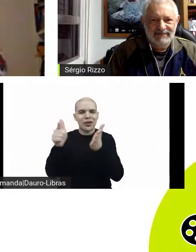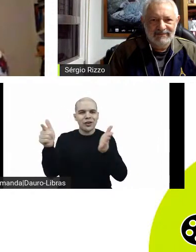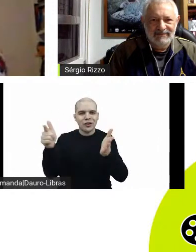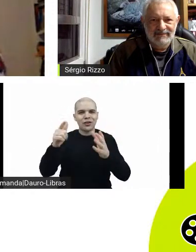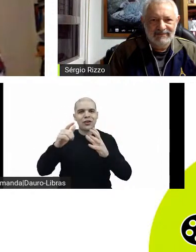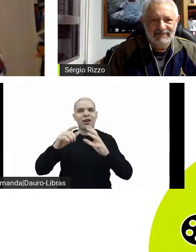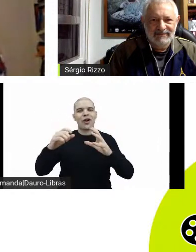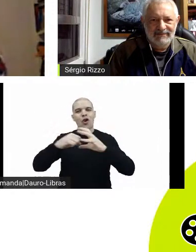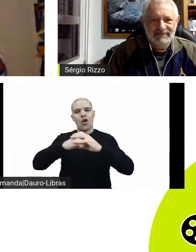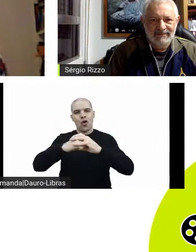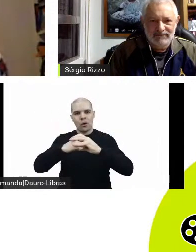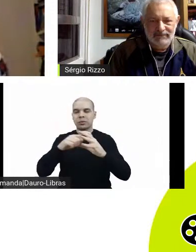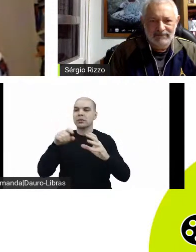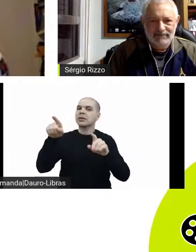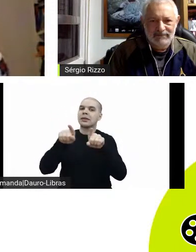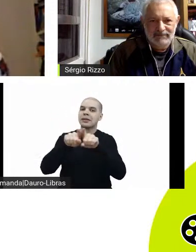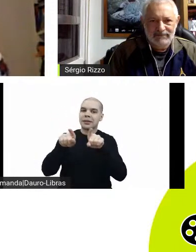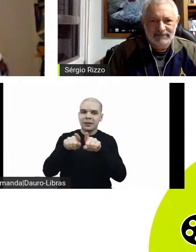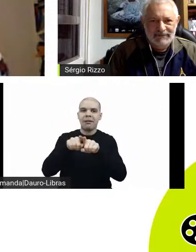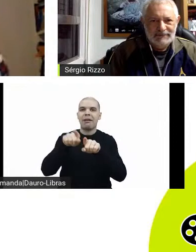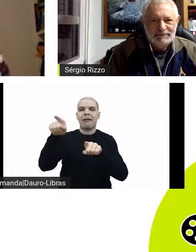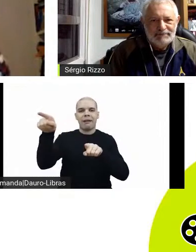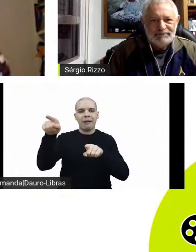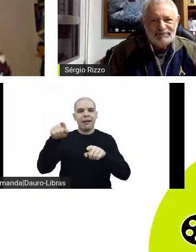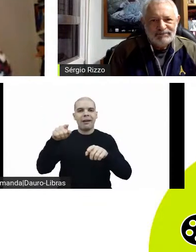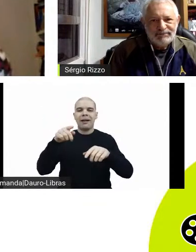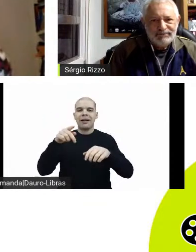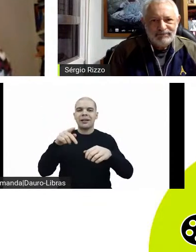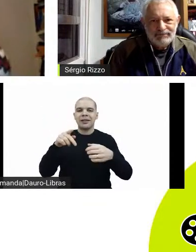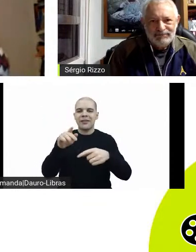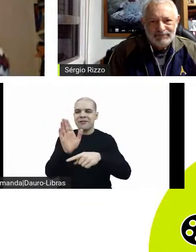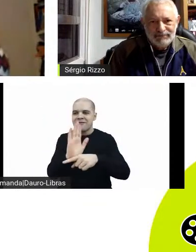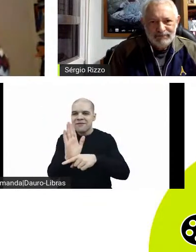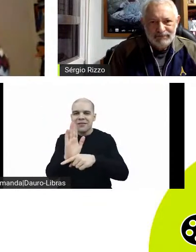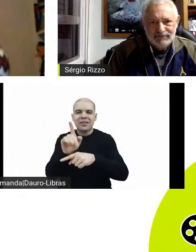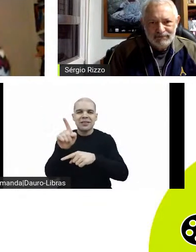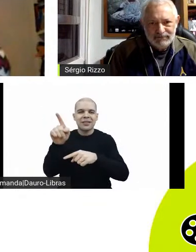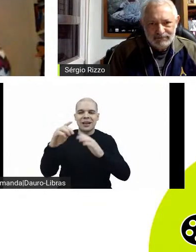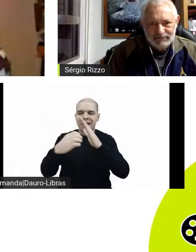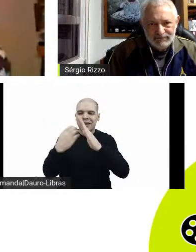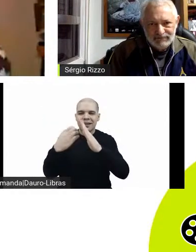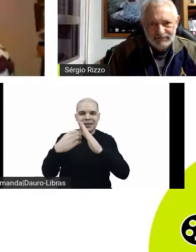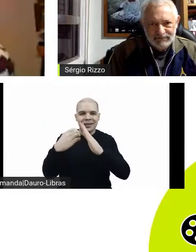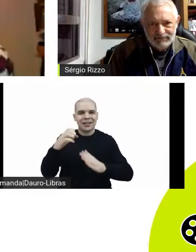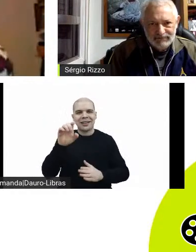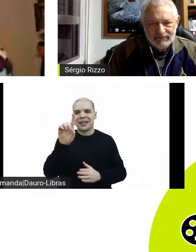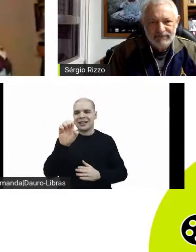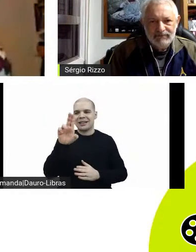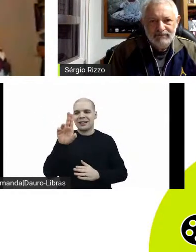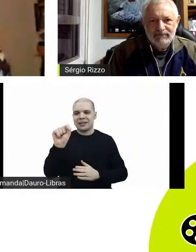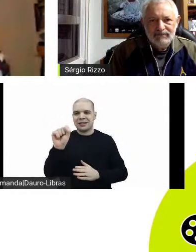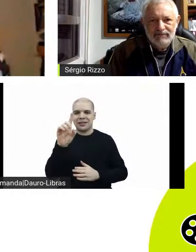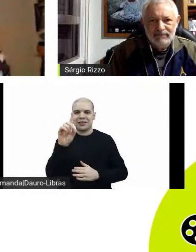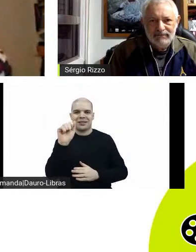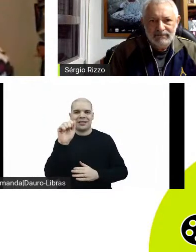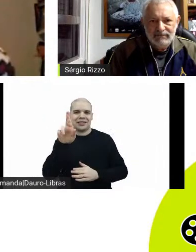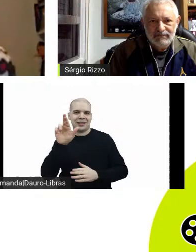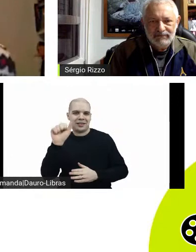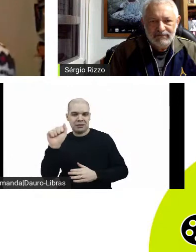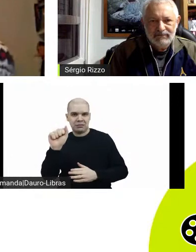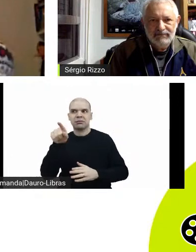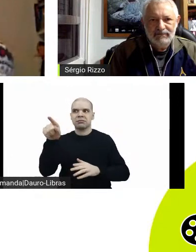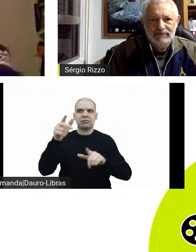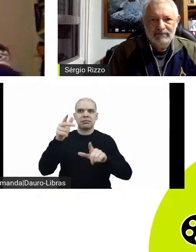produtora Deus Ará Filmes, dirigiu o documentário de curta-metragem Passo 2018, e o segmento brasileiro do longa-metragem